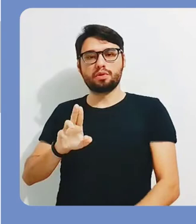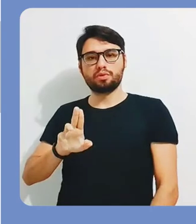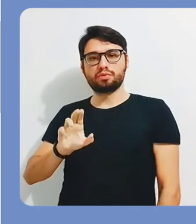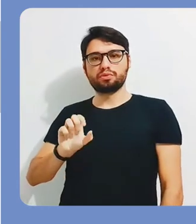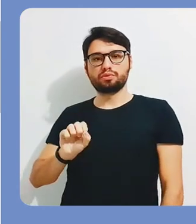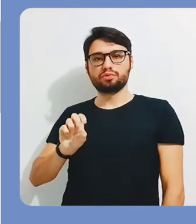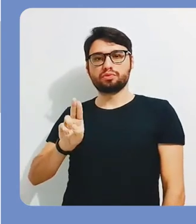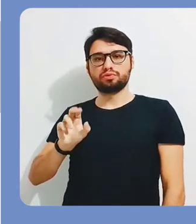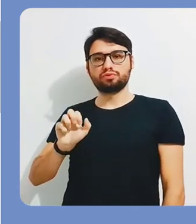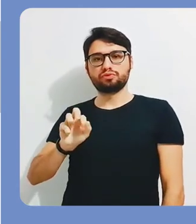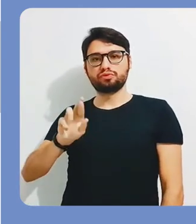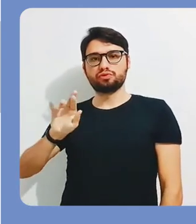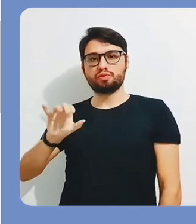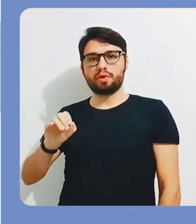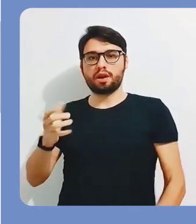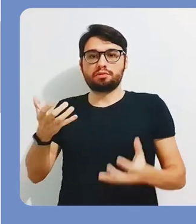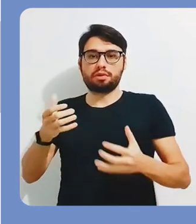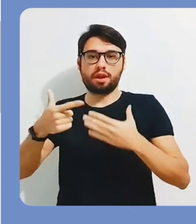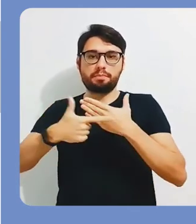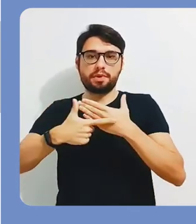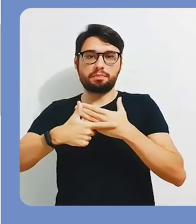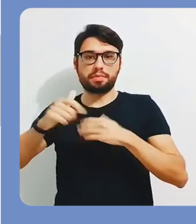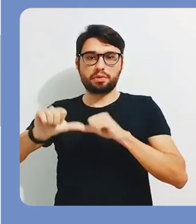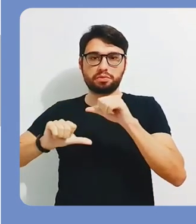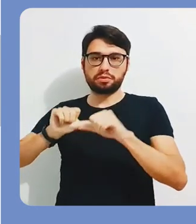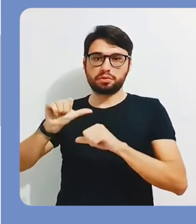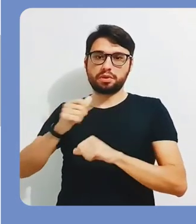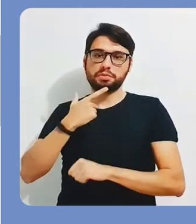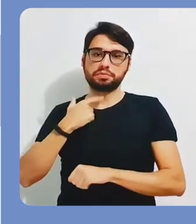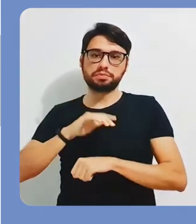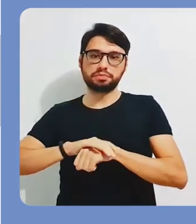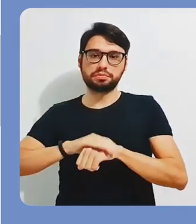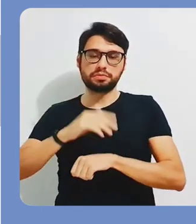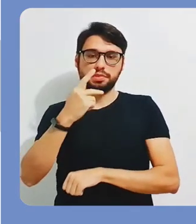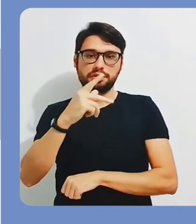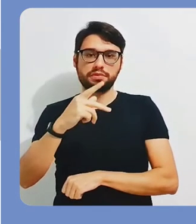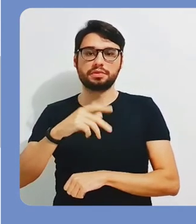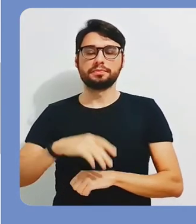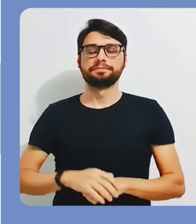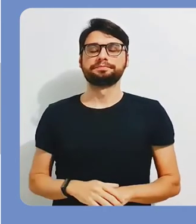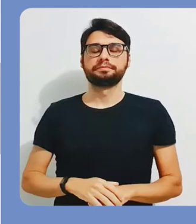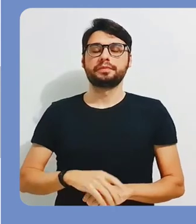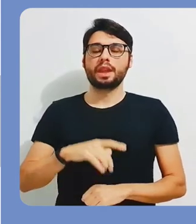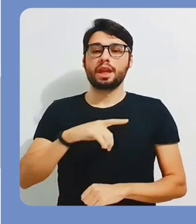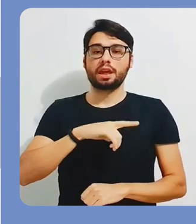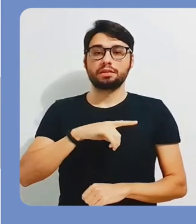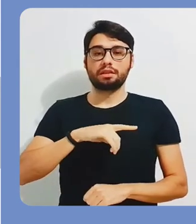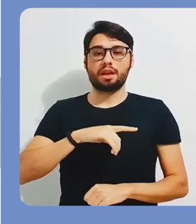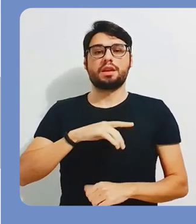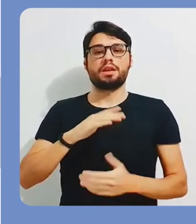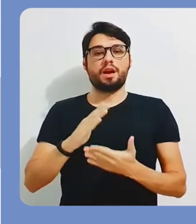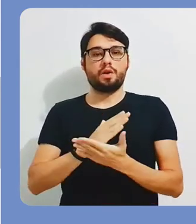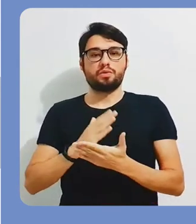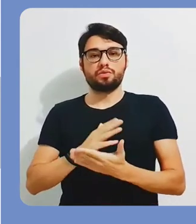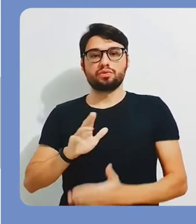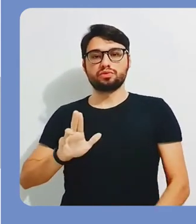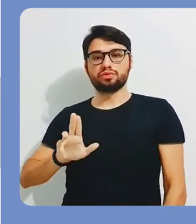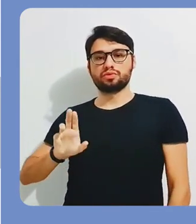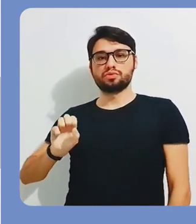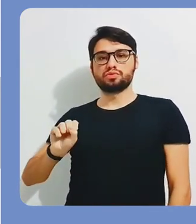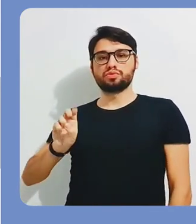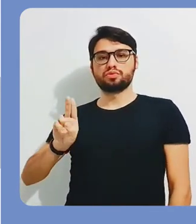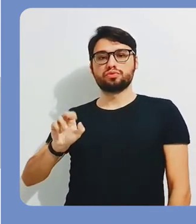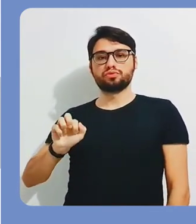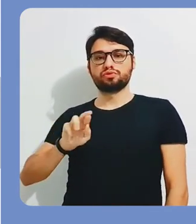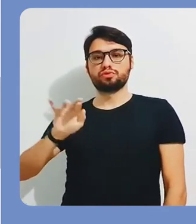fazer a alteração nos papéis. Então, por exemplo, tem vários usuários aqui nesse espaço que estão com o papel